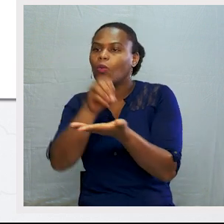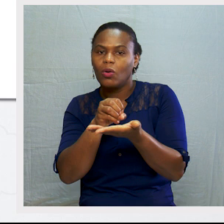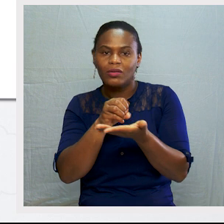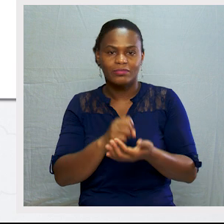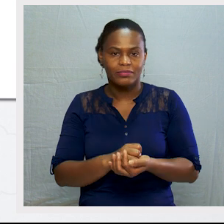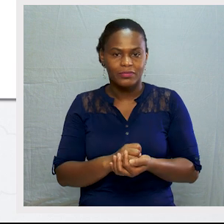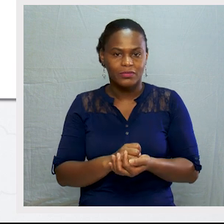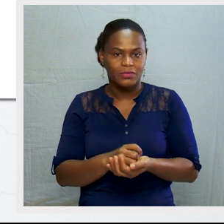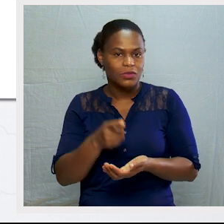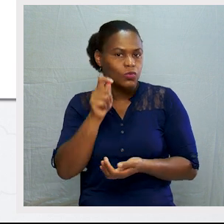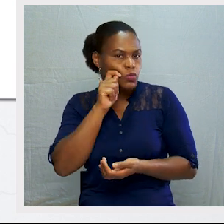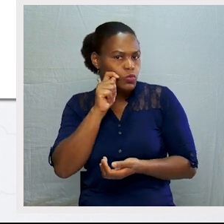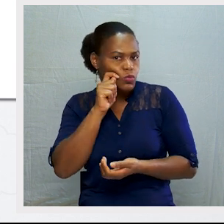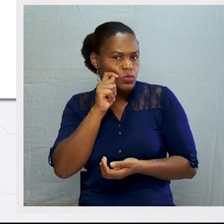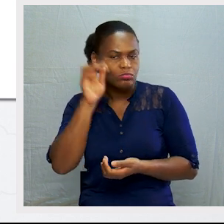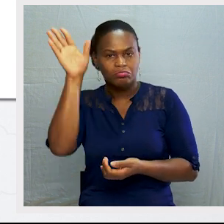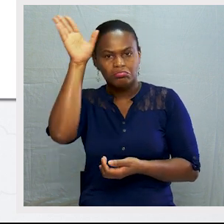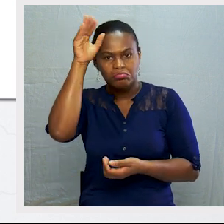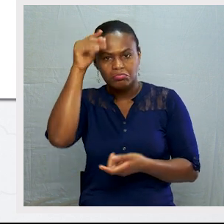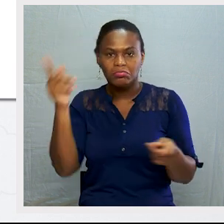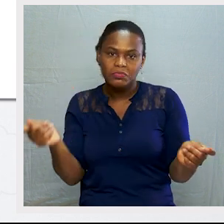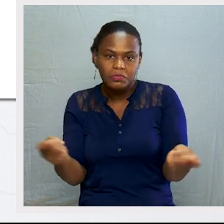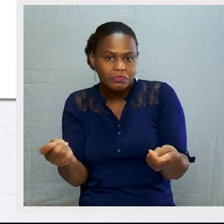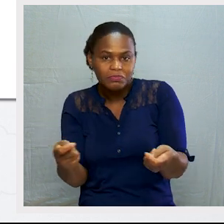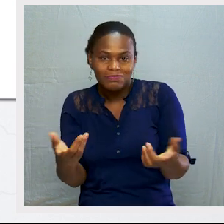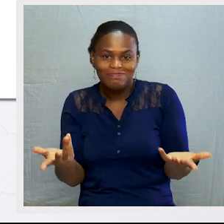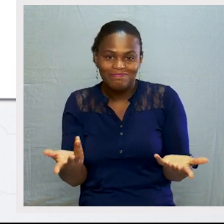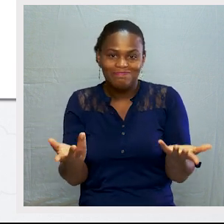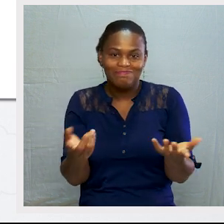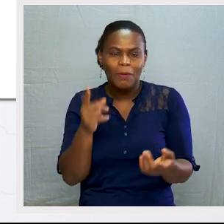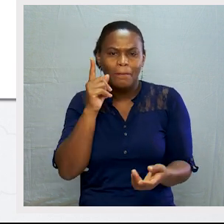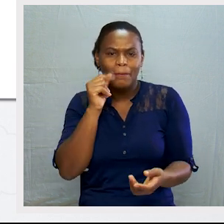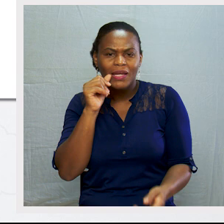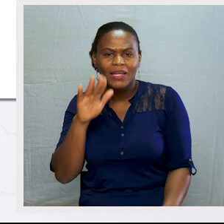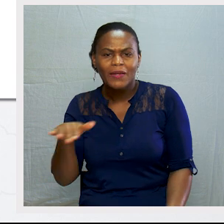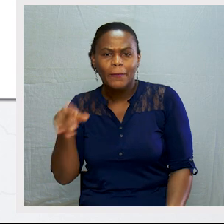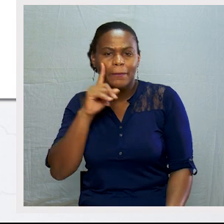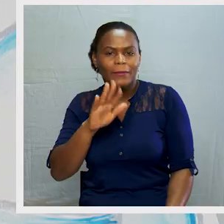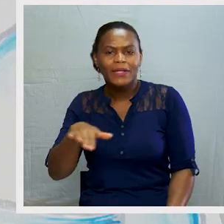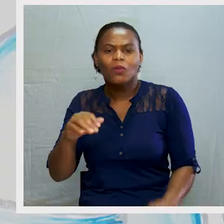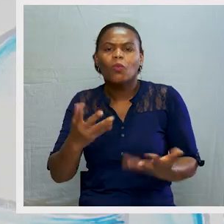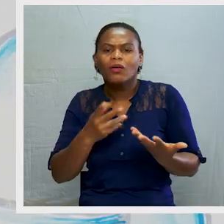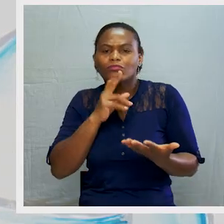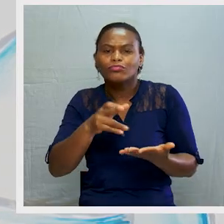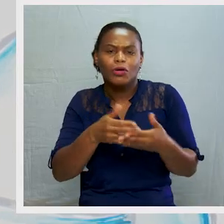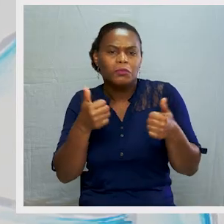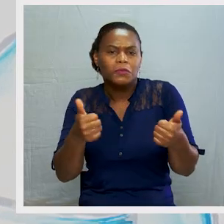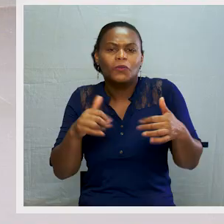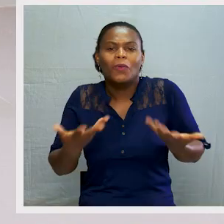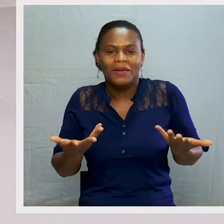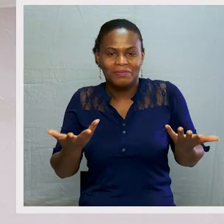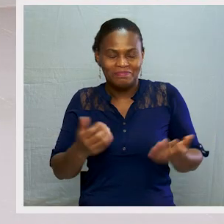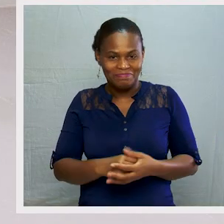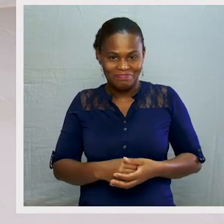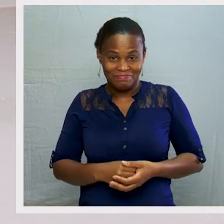Turismo, criação de gado. Meninos e meninas, qual será a resposta correta?